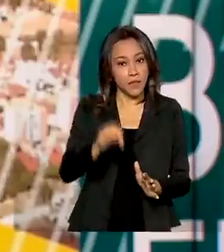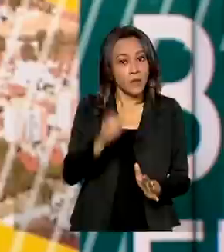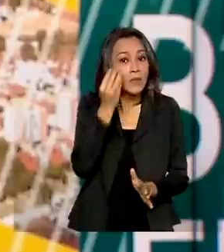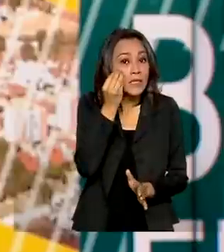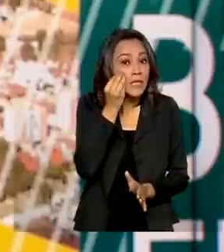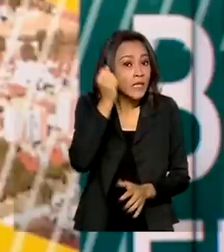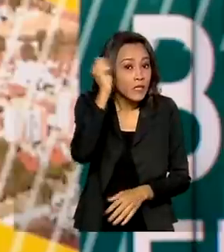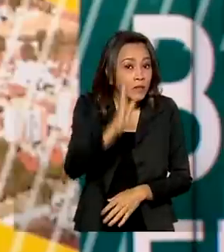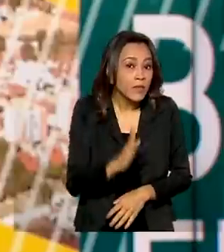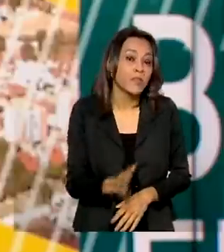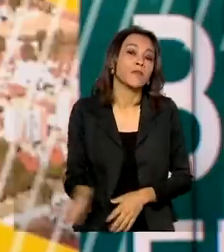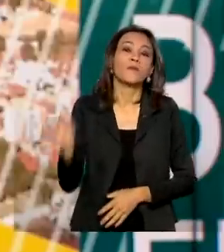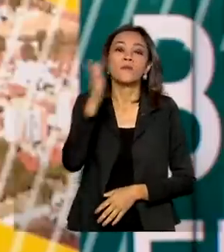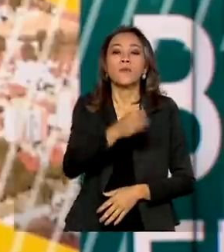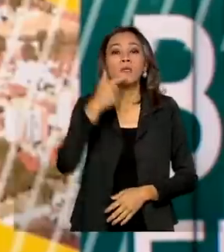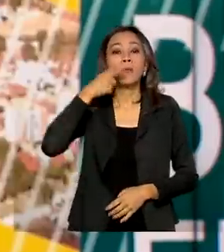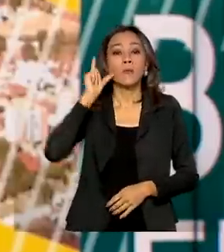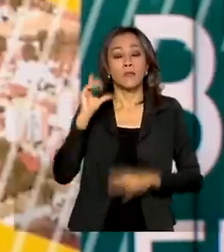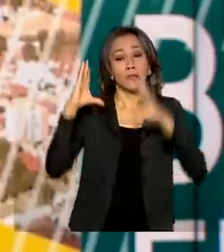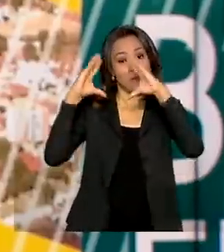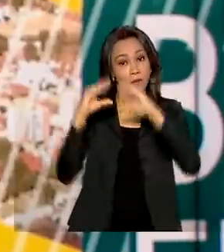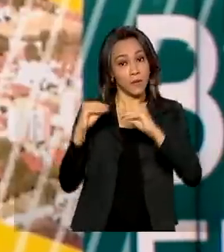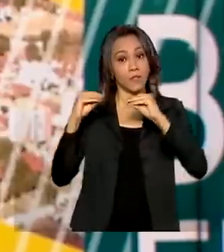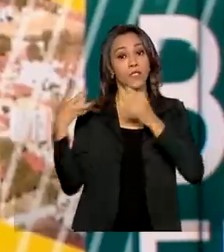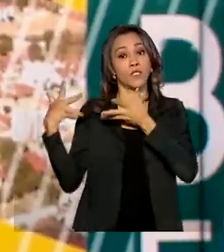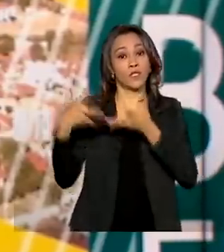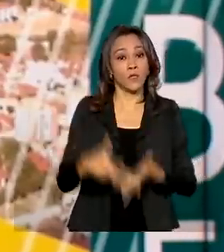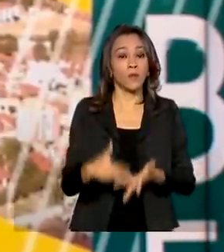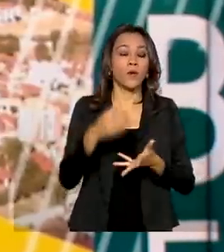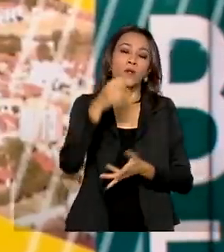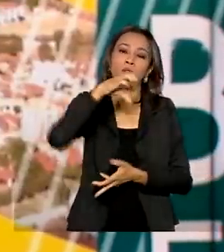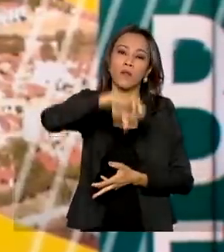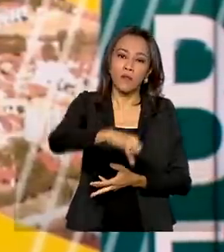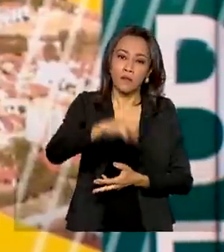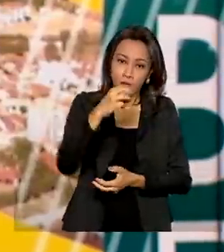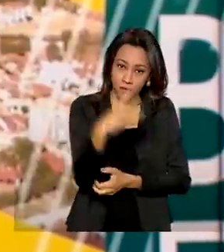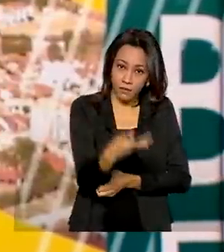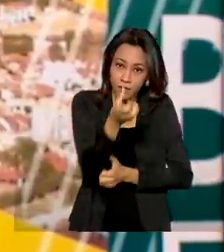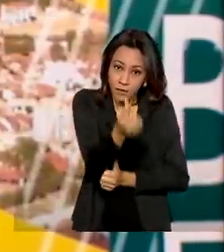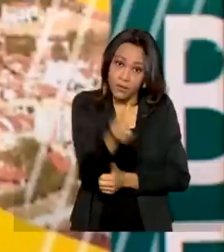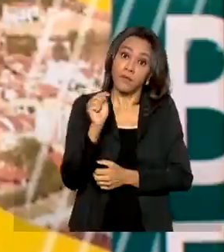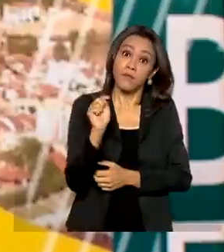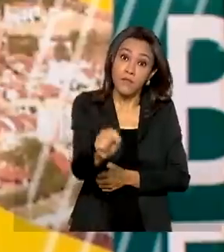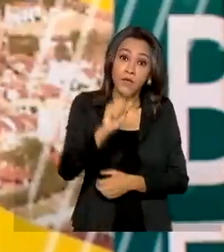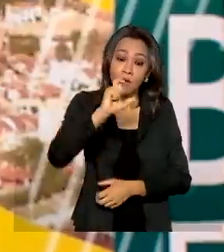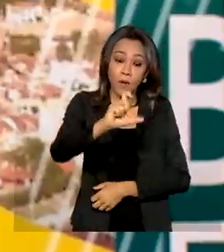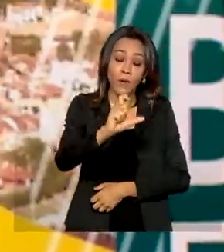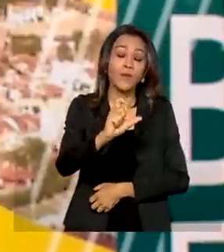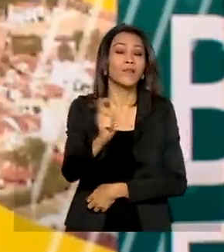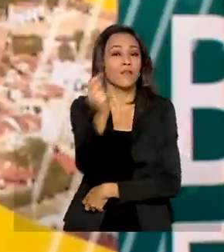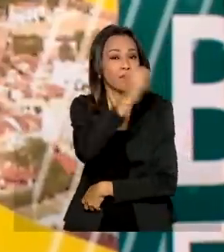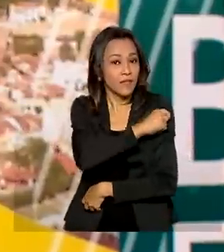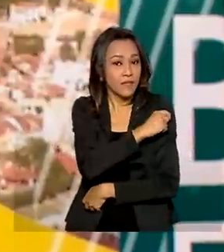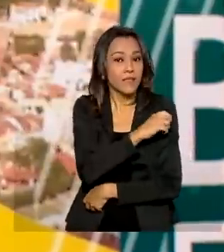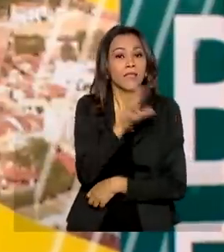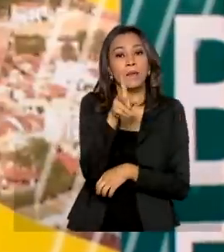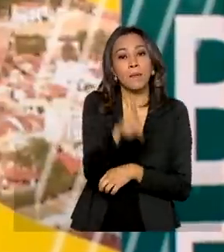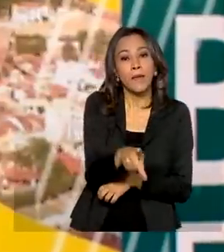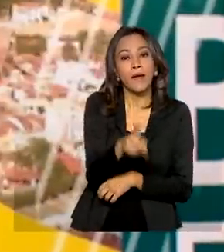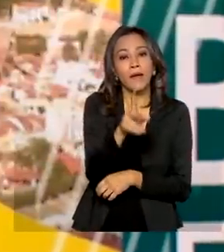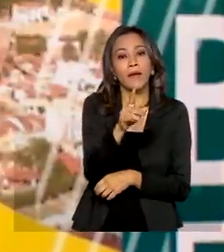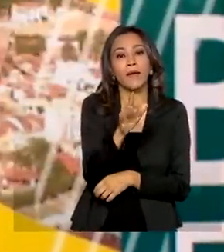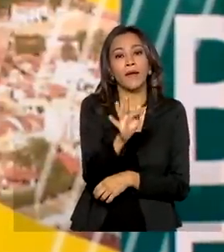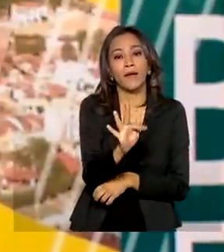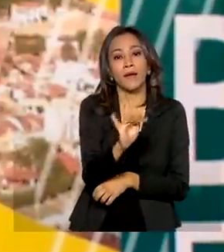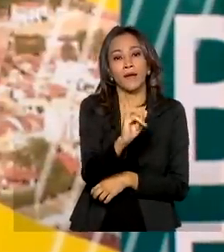chegaram ao Brasil na noite de ontem mais 936 mil doses da vacina da Pfizer. É o segundo lote do total de